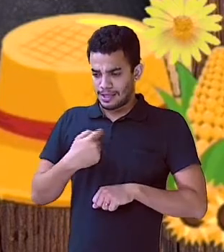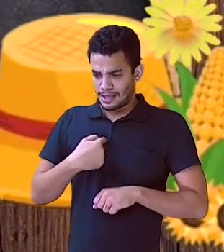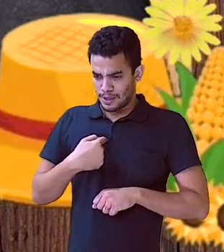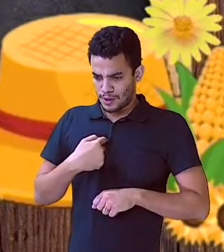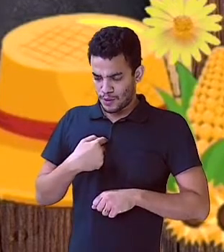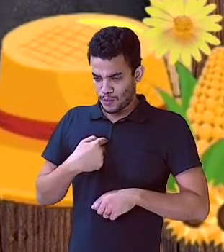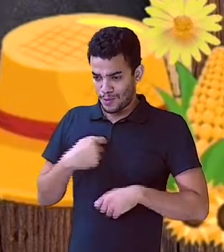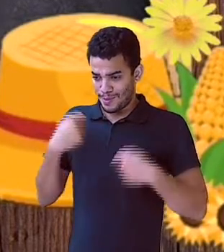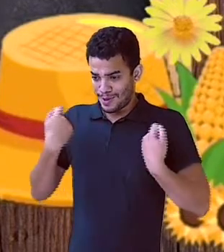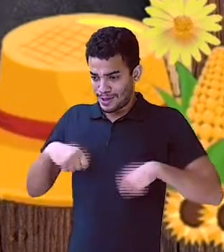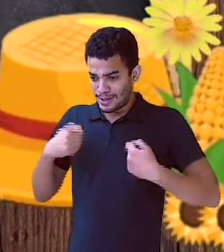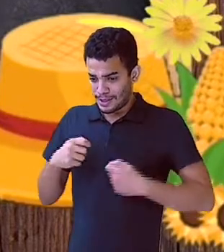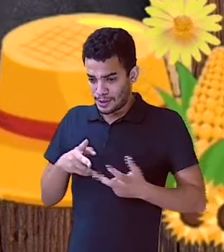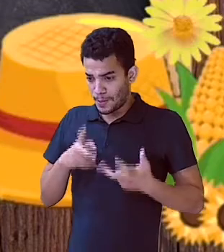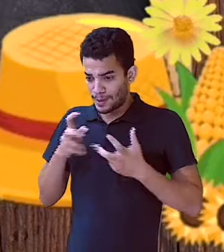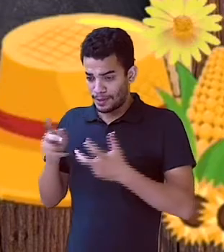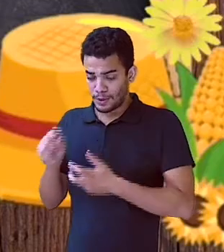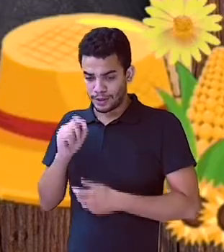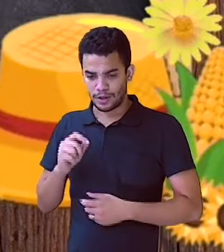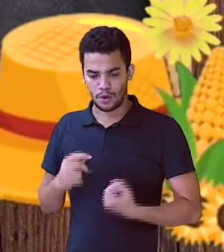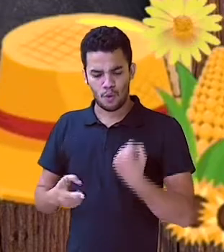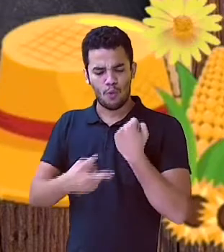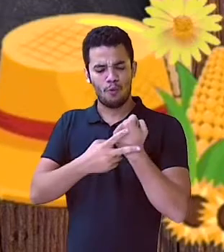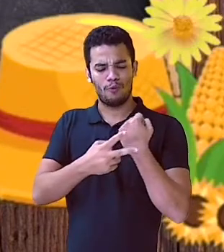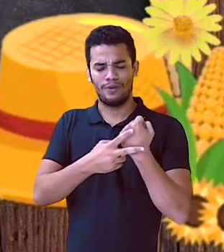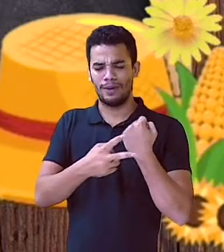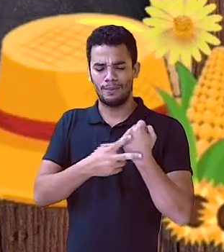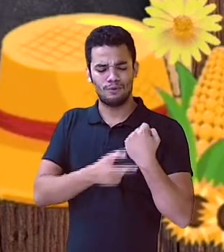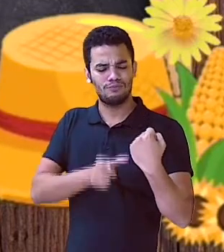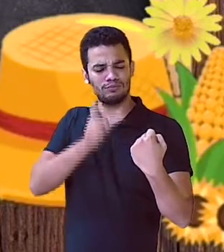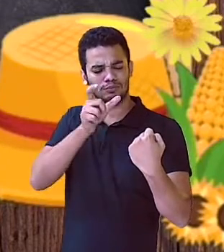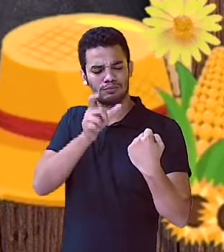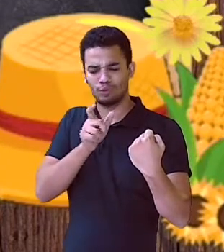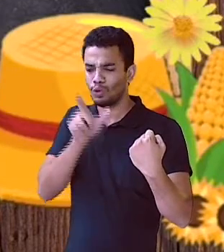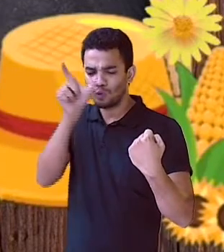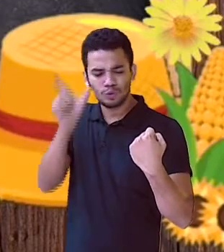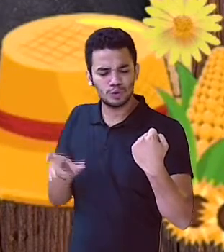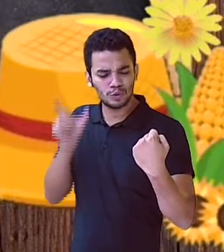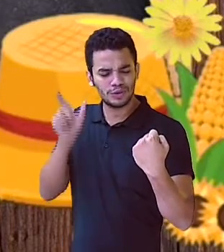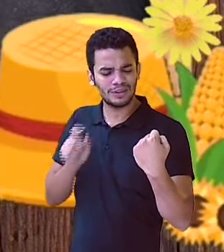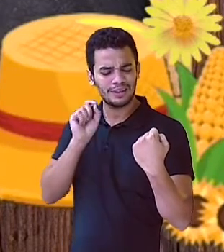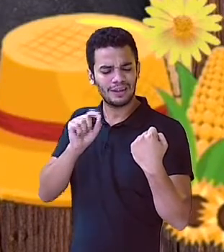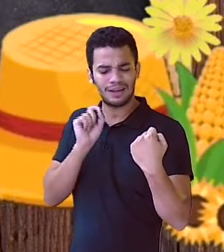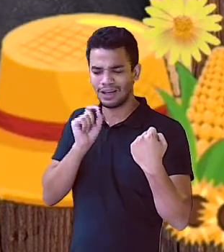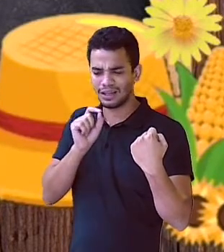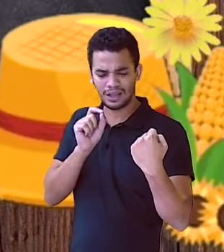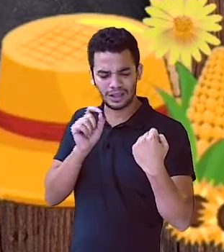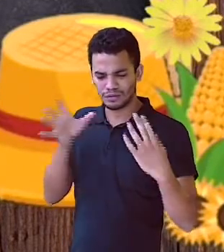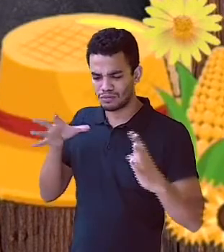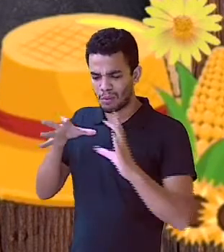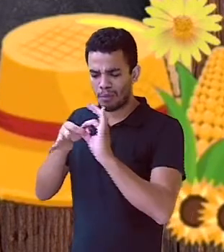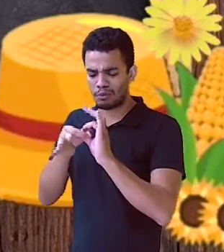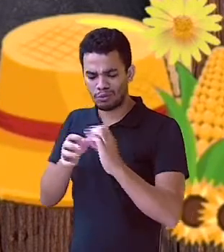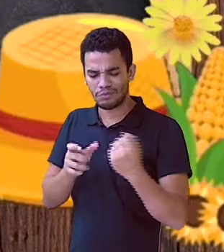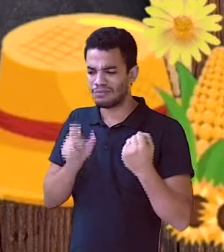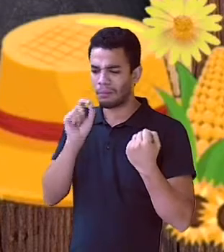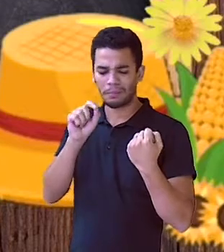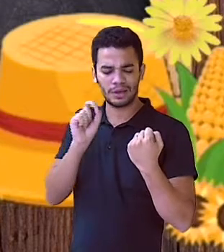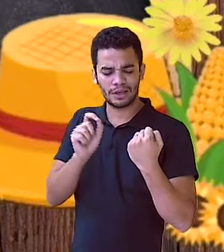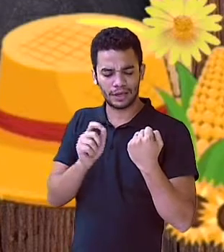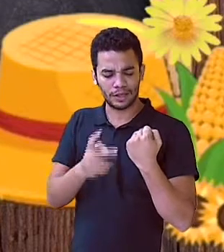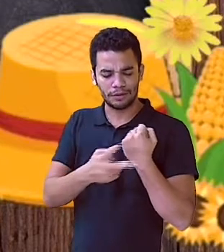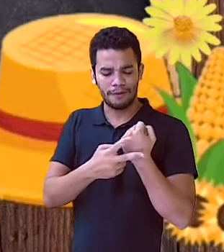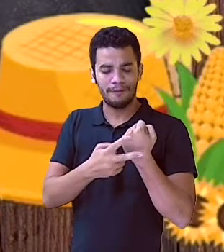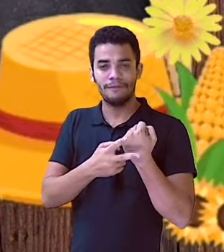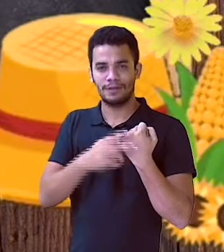pergunta ao verbo. E aí, o verbo já vai me... já vai reconhecer todo o